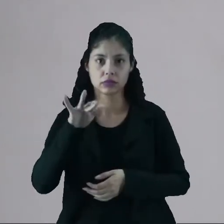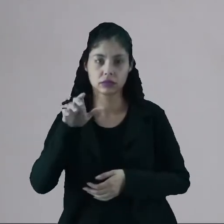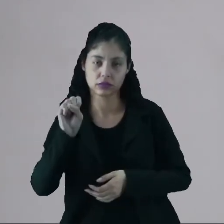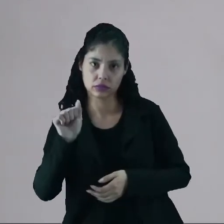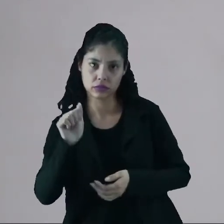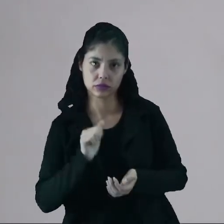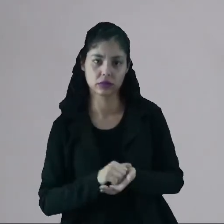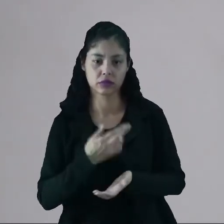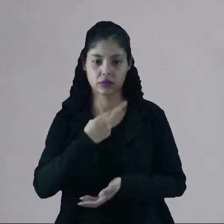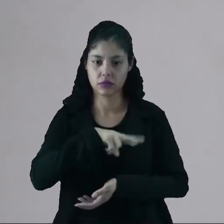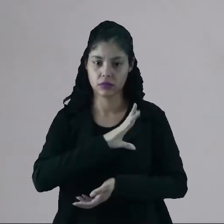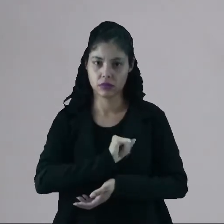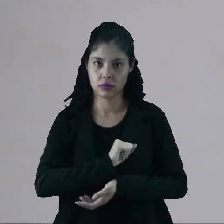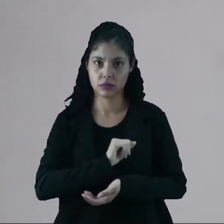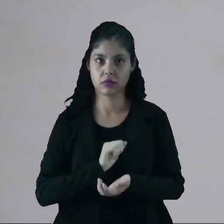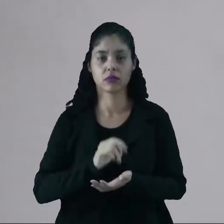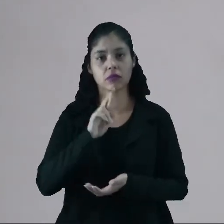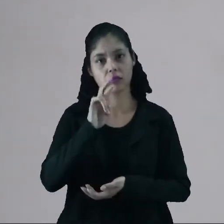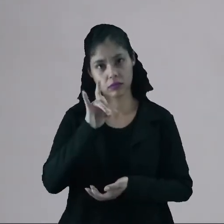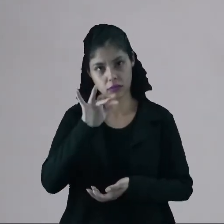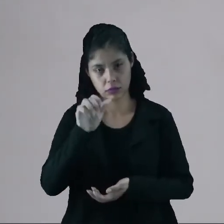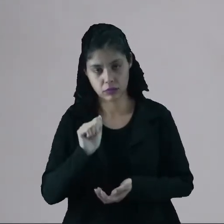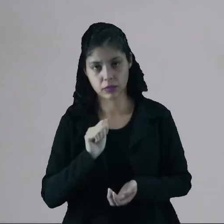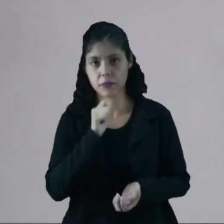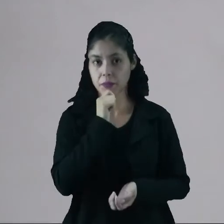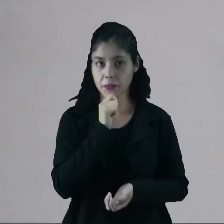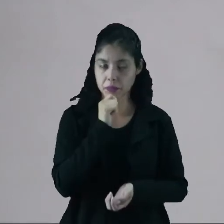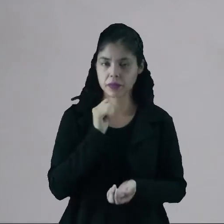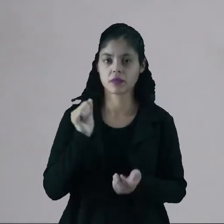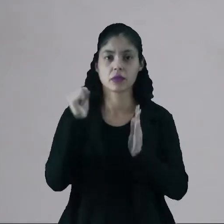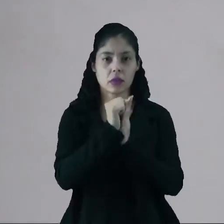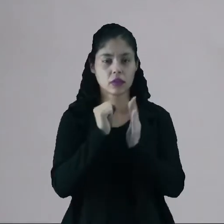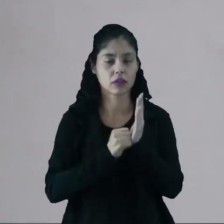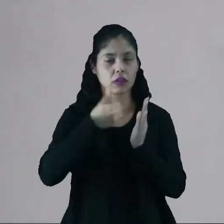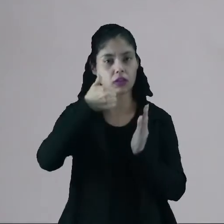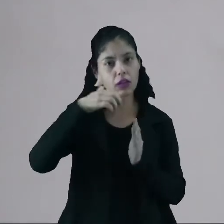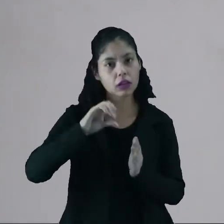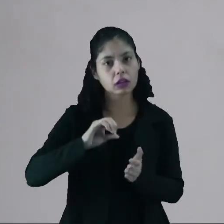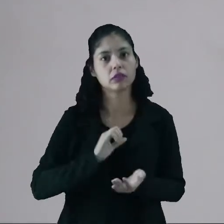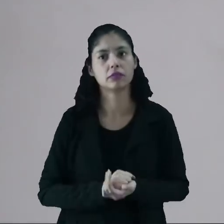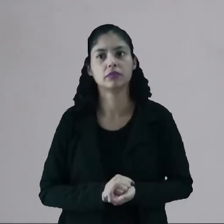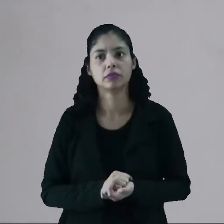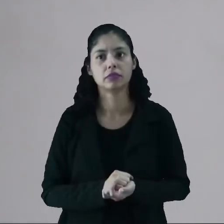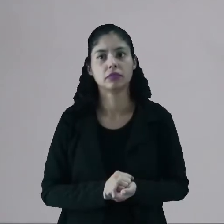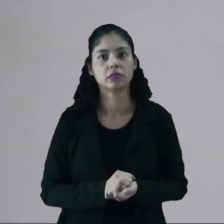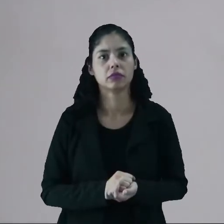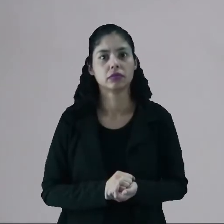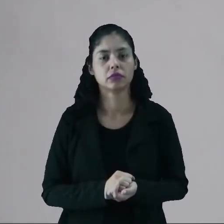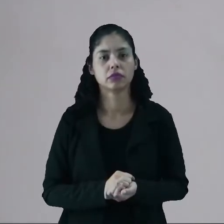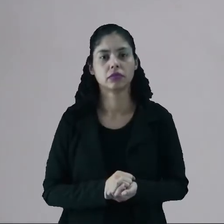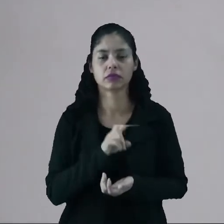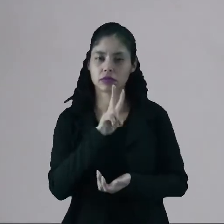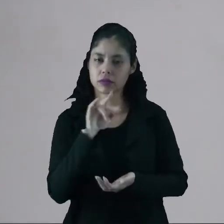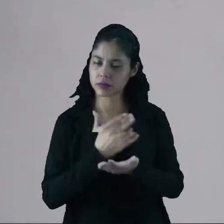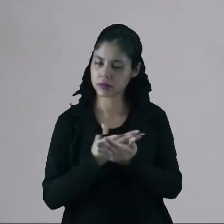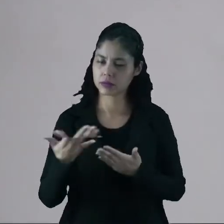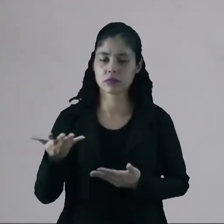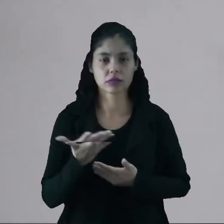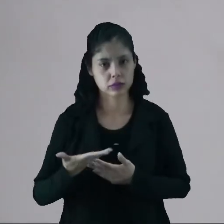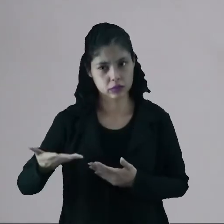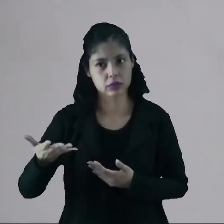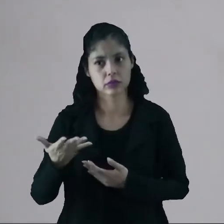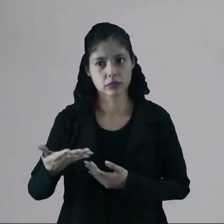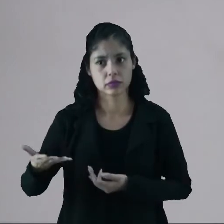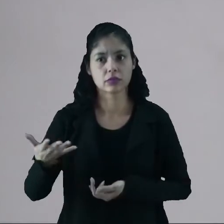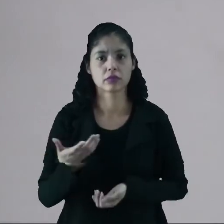Depois eu tenho o romantismo e o realismo. O século XIX vai ser o colchão, vai ser a base,